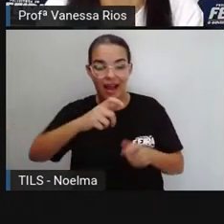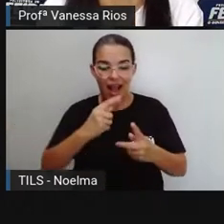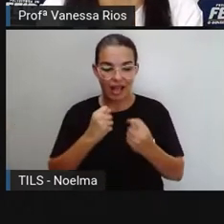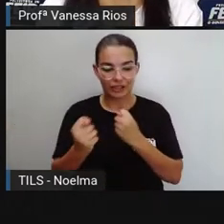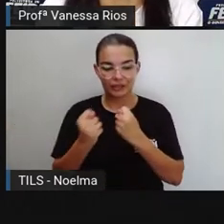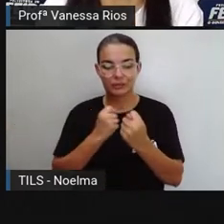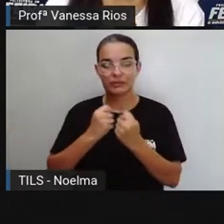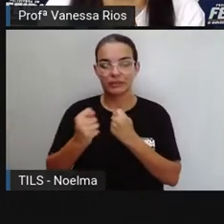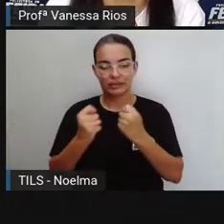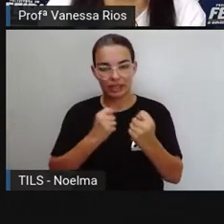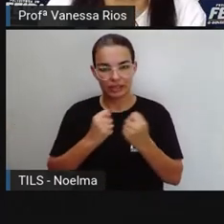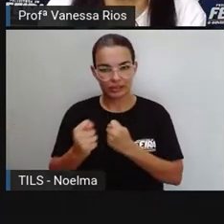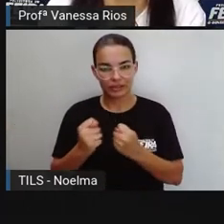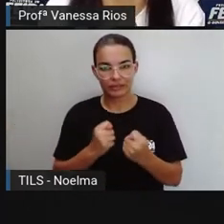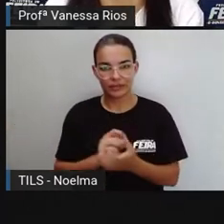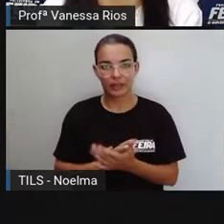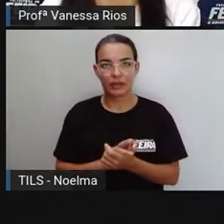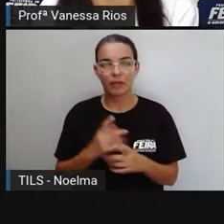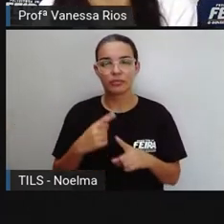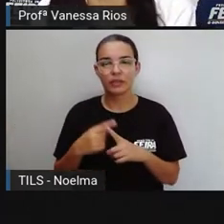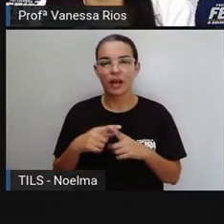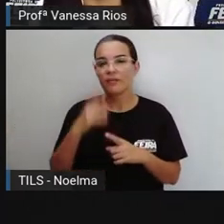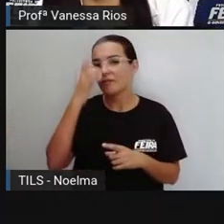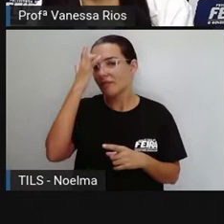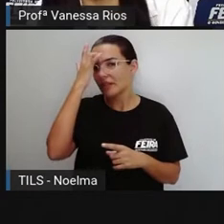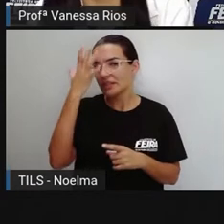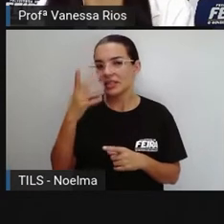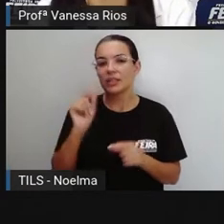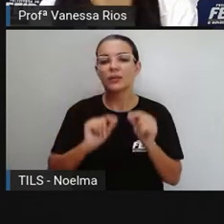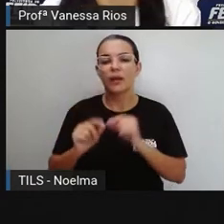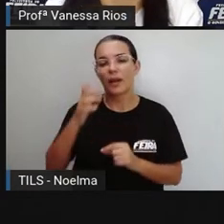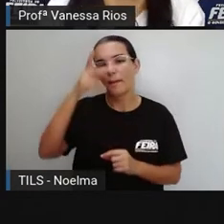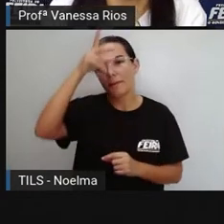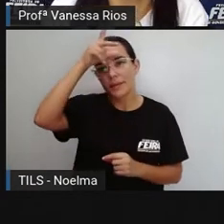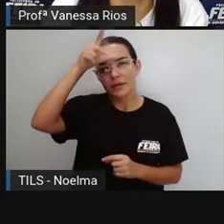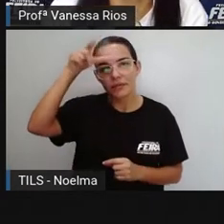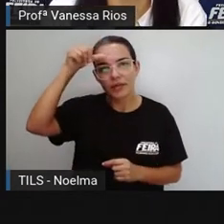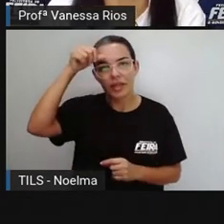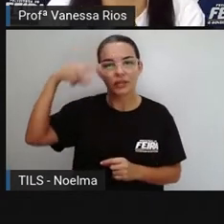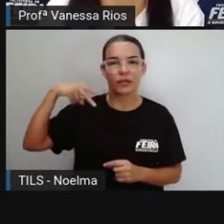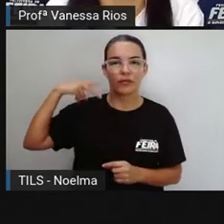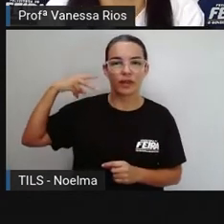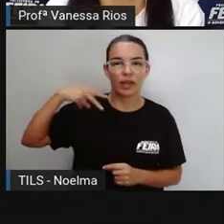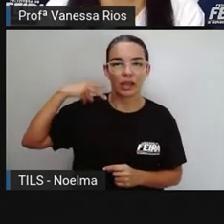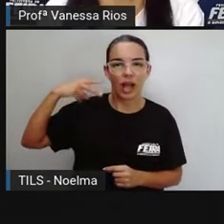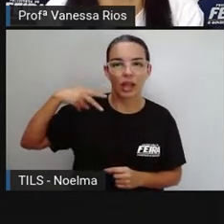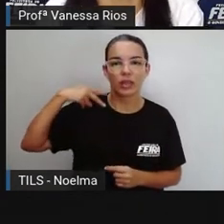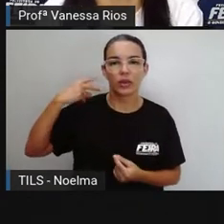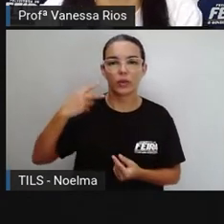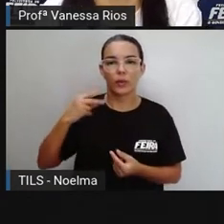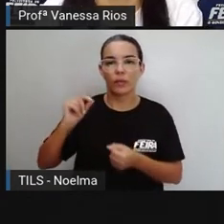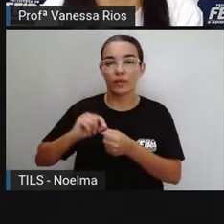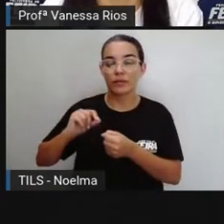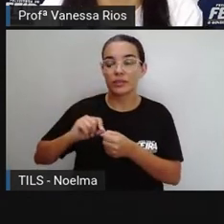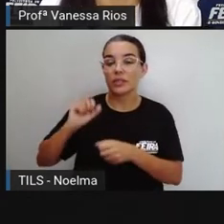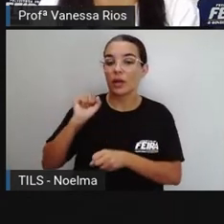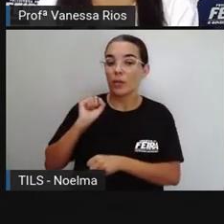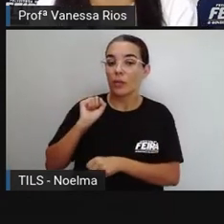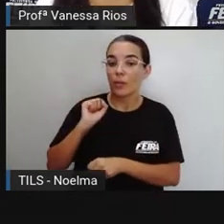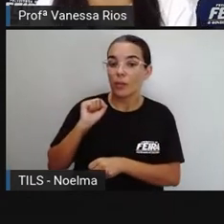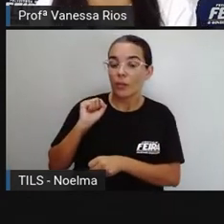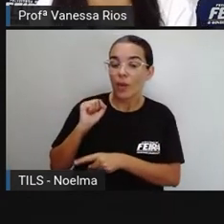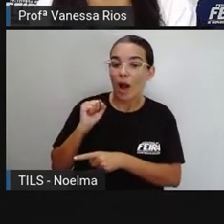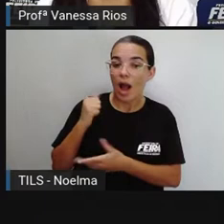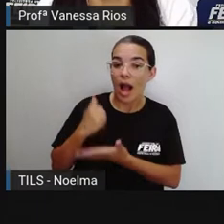também. Nos municípios, no caso, facilitam aí para os prefeitos, para os vereadores, e aí observando toda a